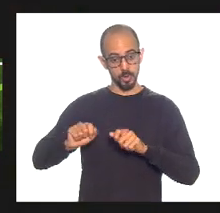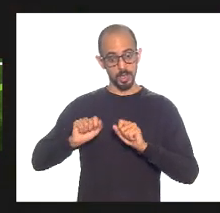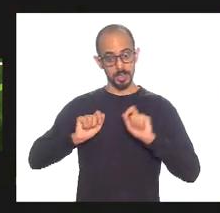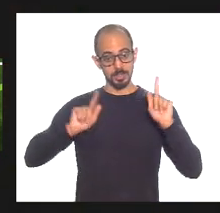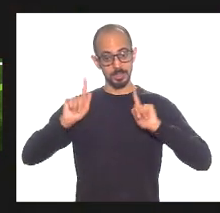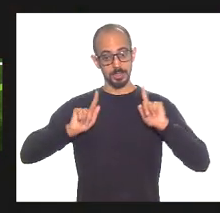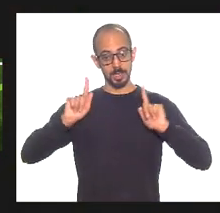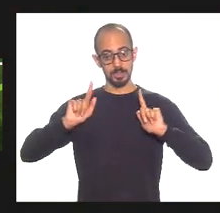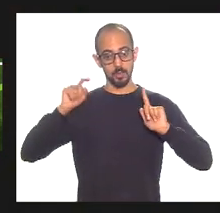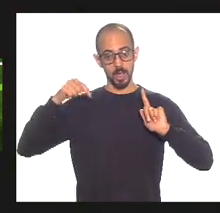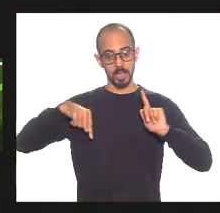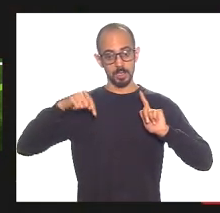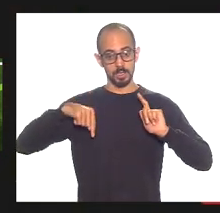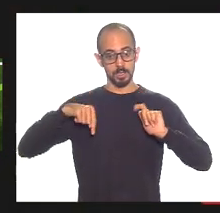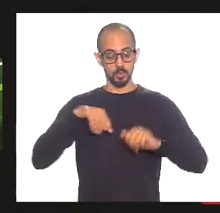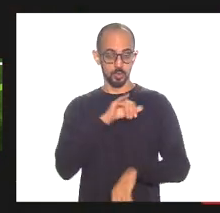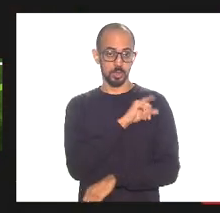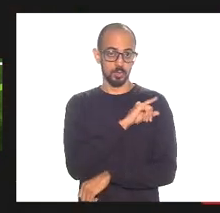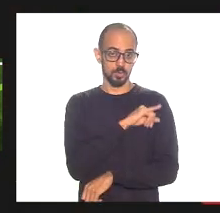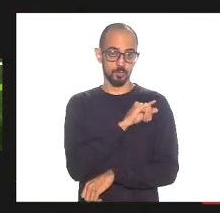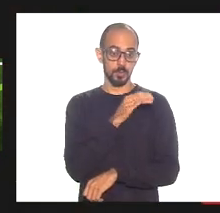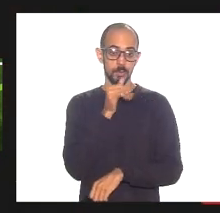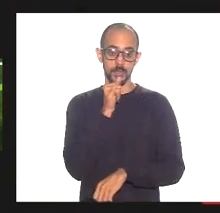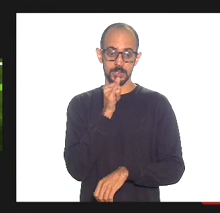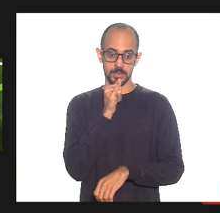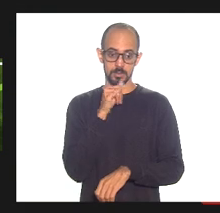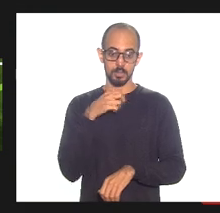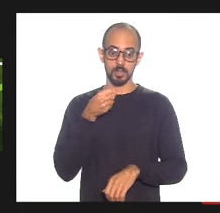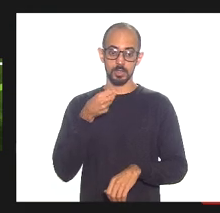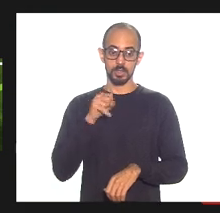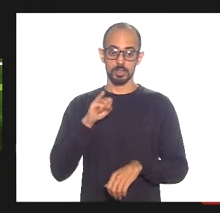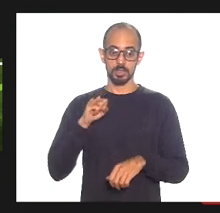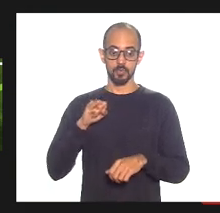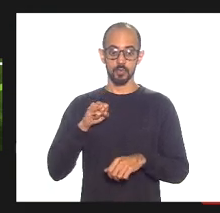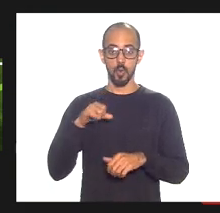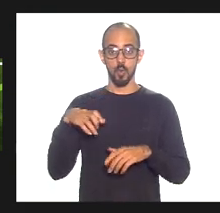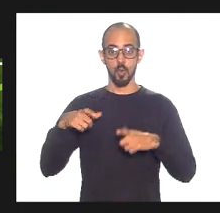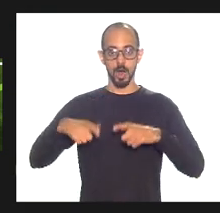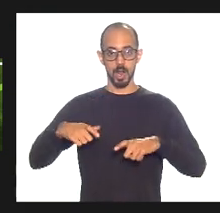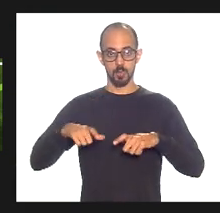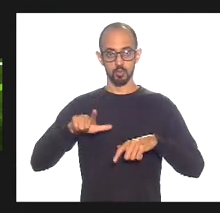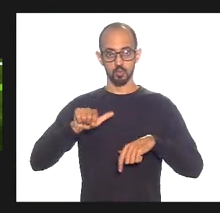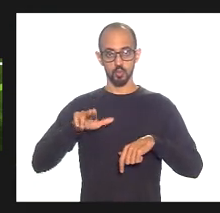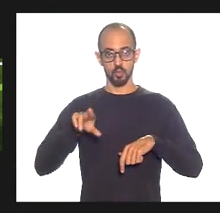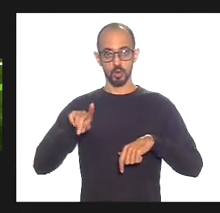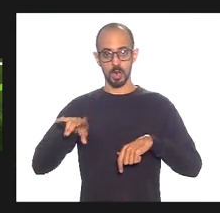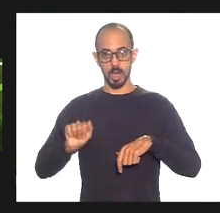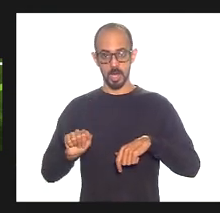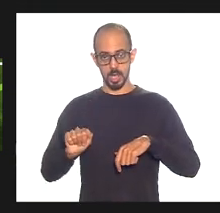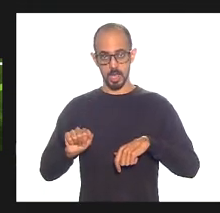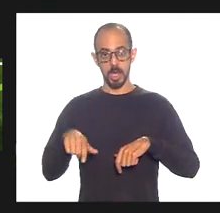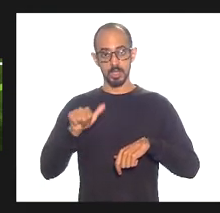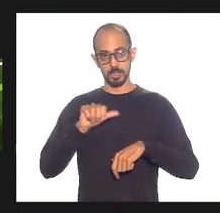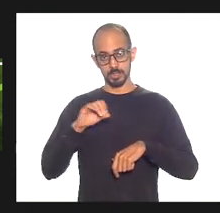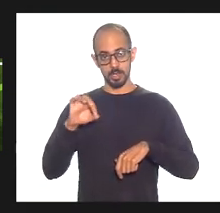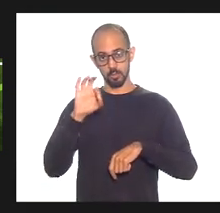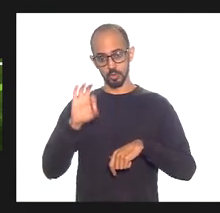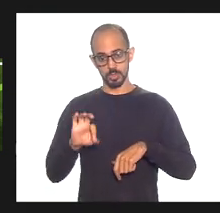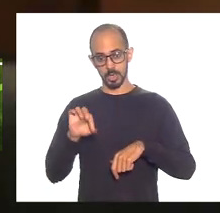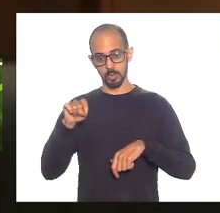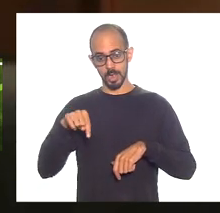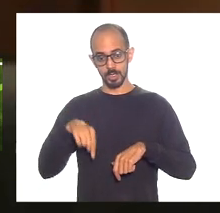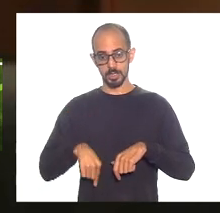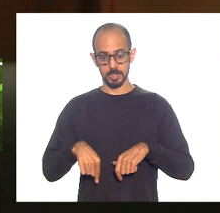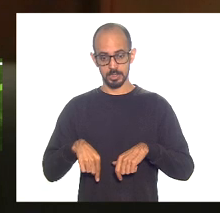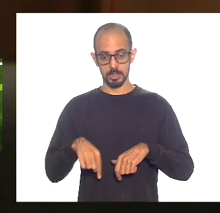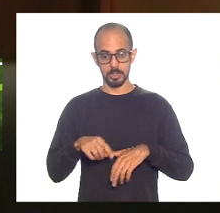dizendo, André. Eu sei, Luiz. Depende do campo. Se é no campo de Lula, licitado aqui, 100% do P&D é aqui. O que faz de vida